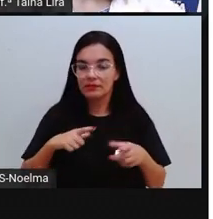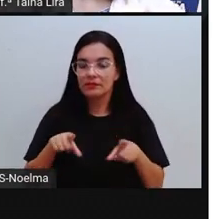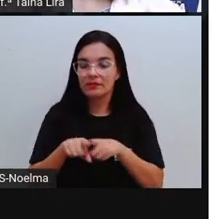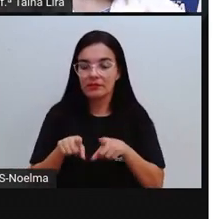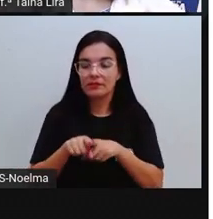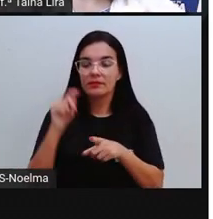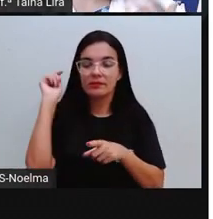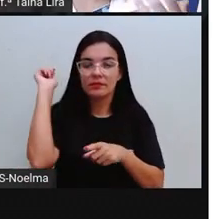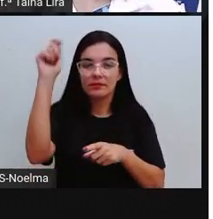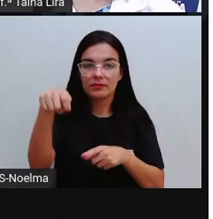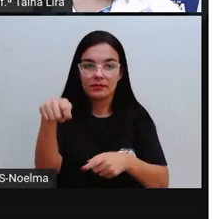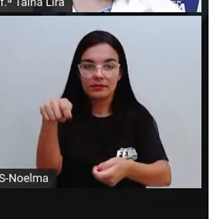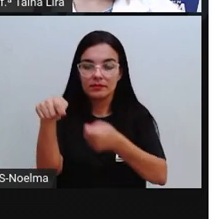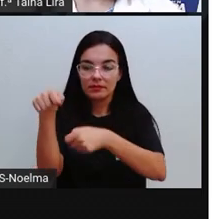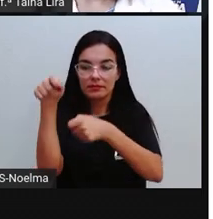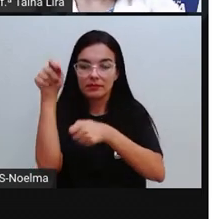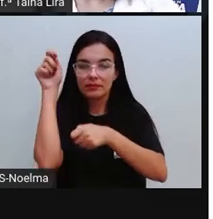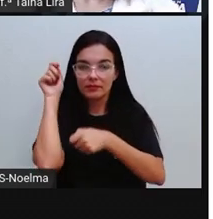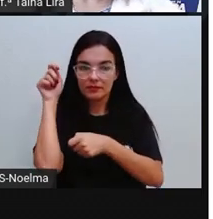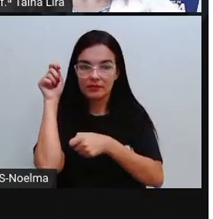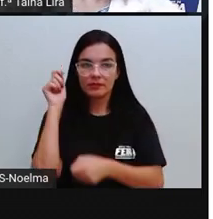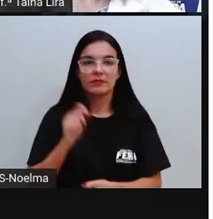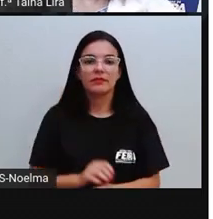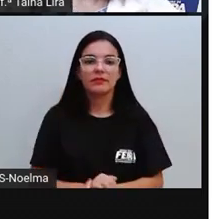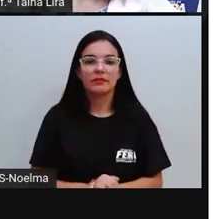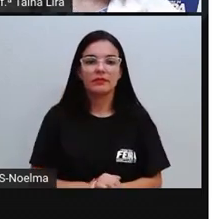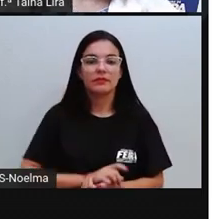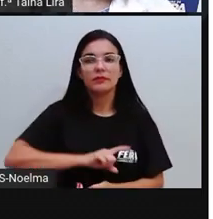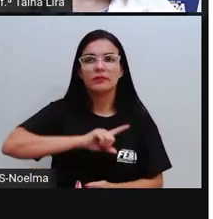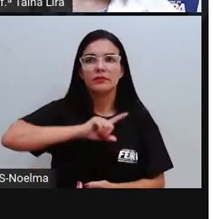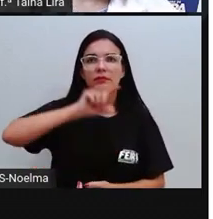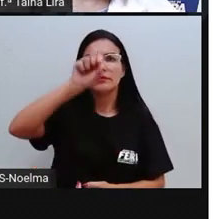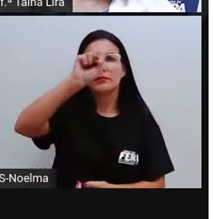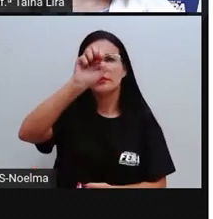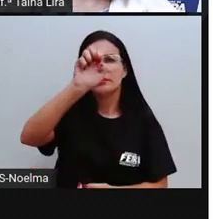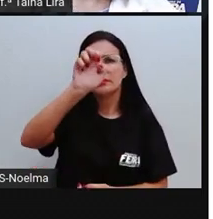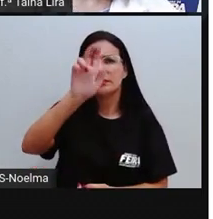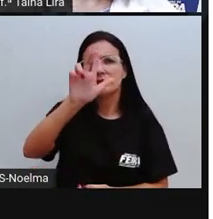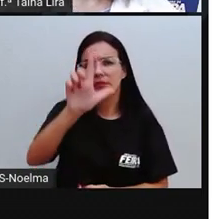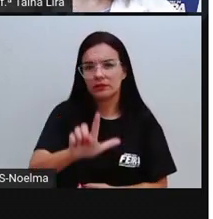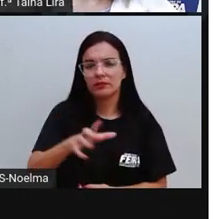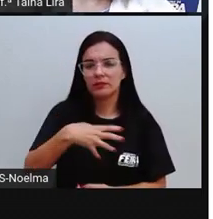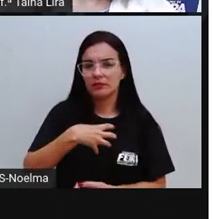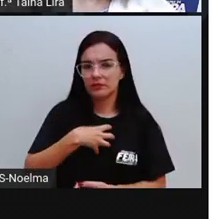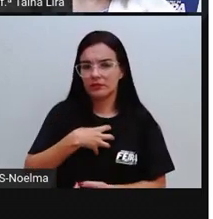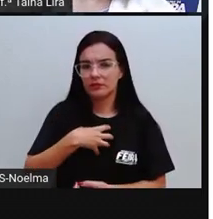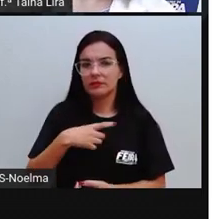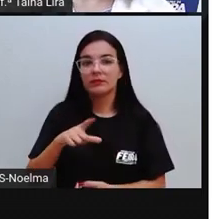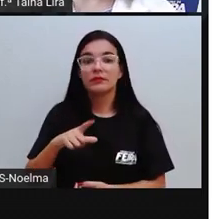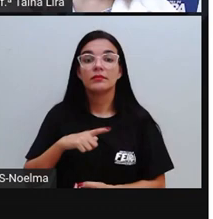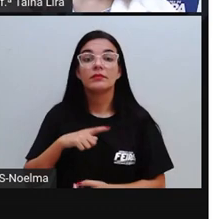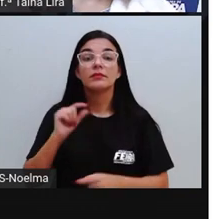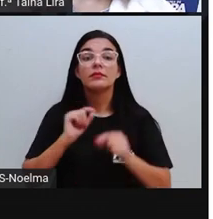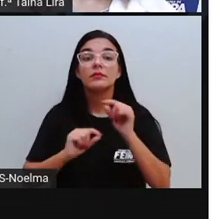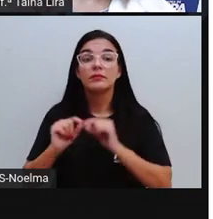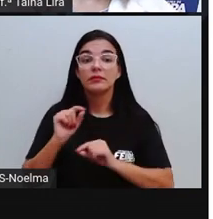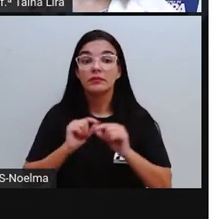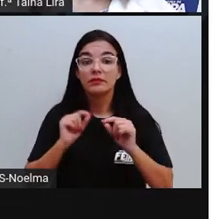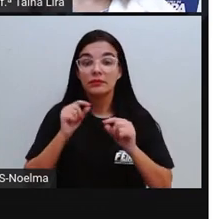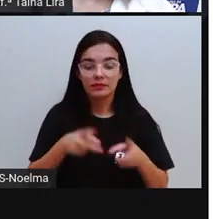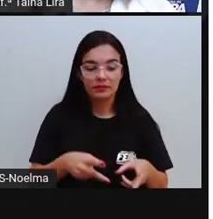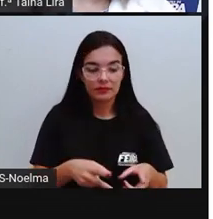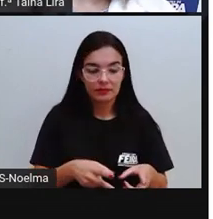né, a presença da pesca. E lá no sul da Bahia, tá? A gente tem aí a